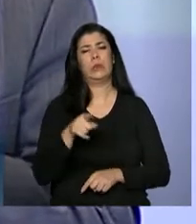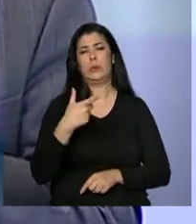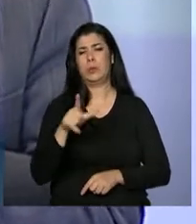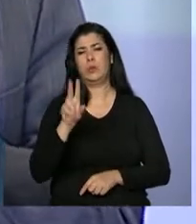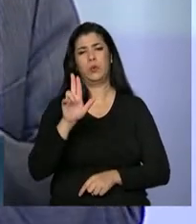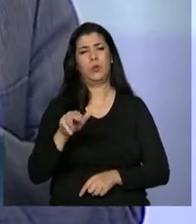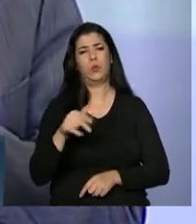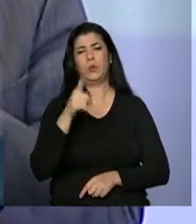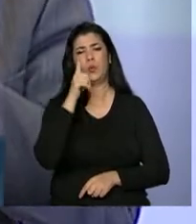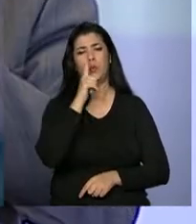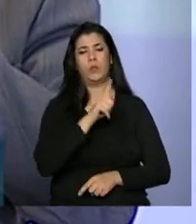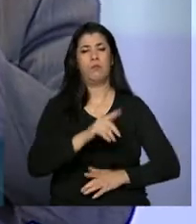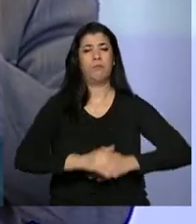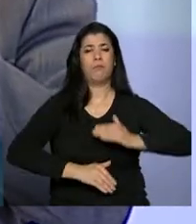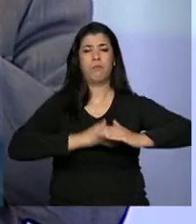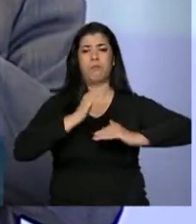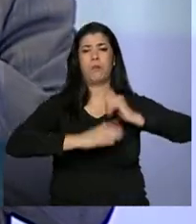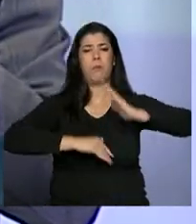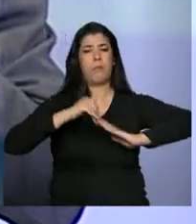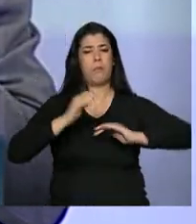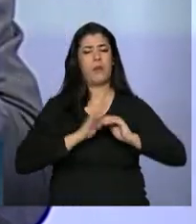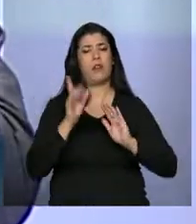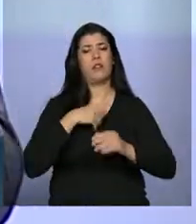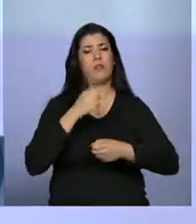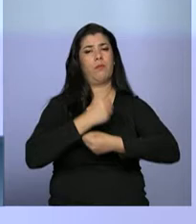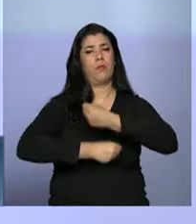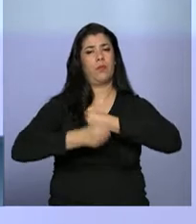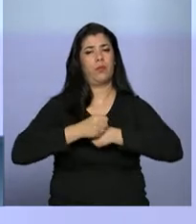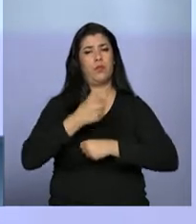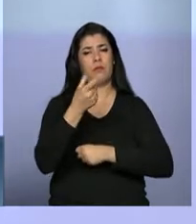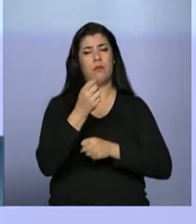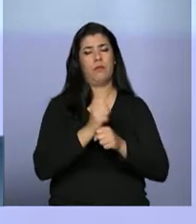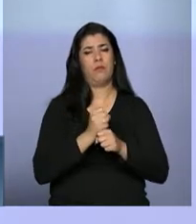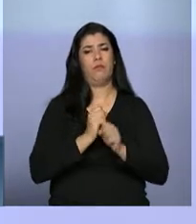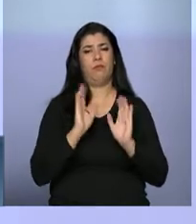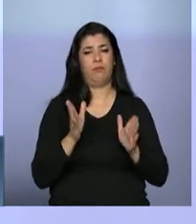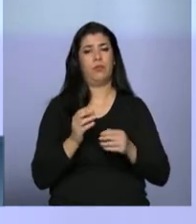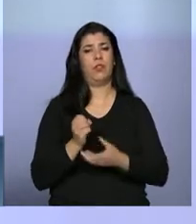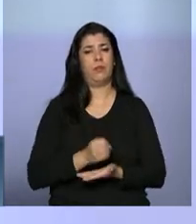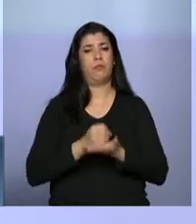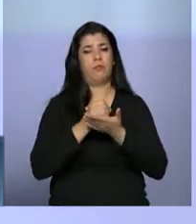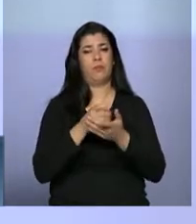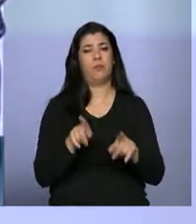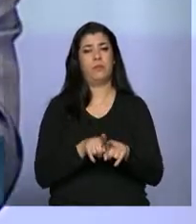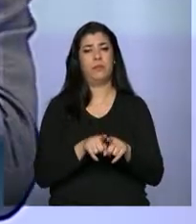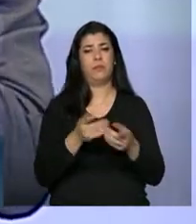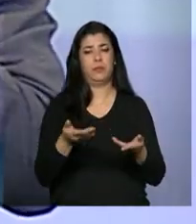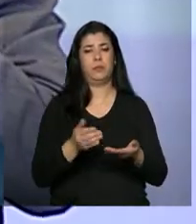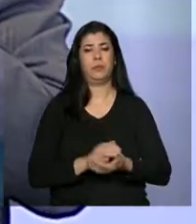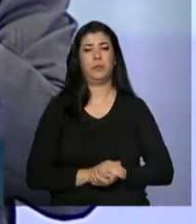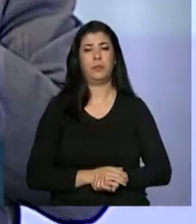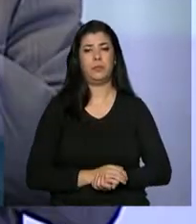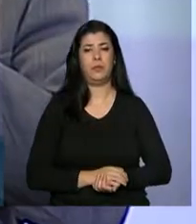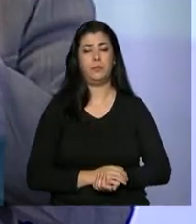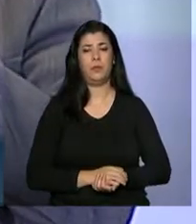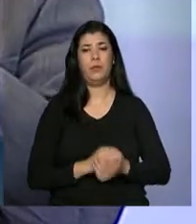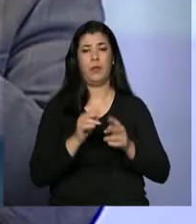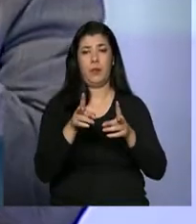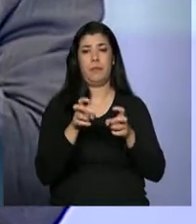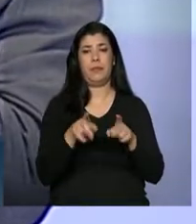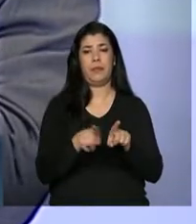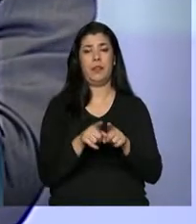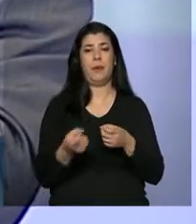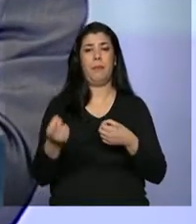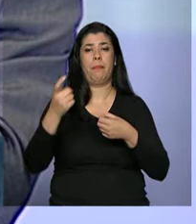tantas atividades como foram realizadas nesses 20 anos. Vejo também parceiros da